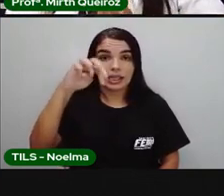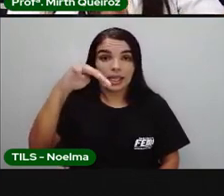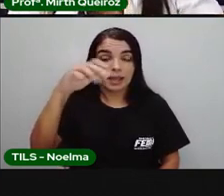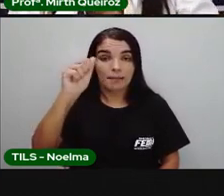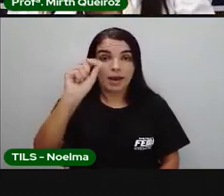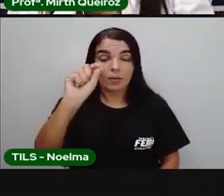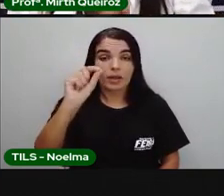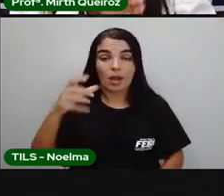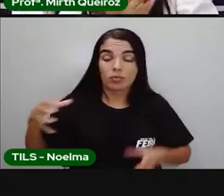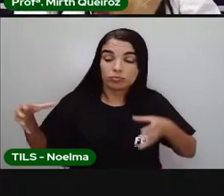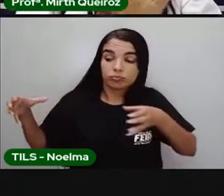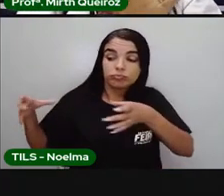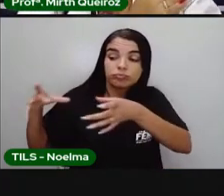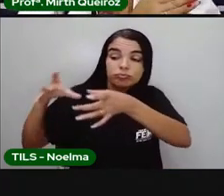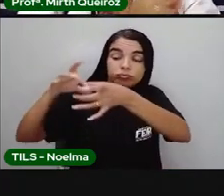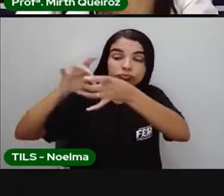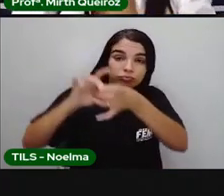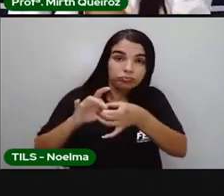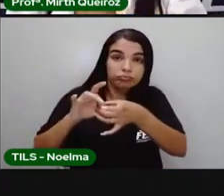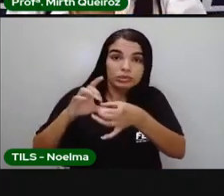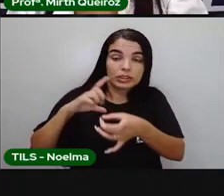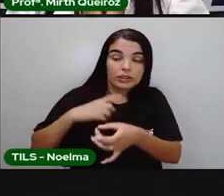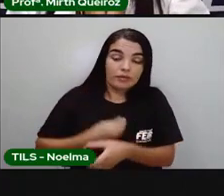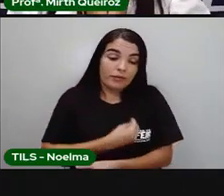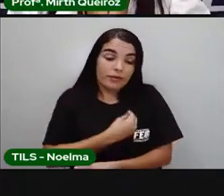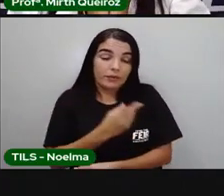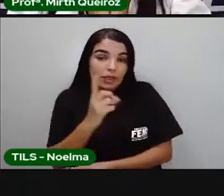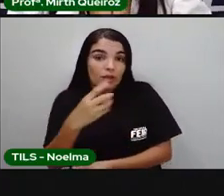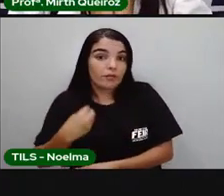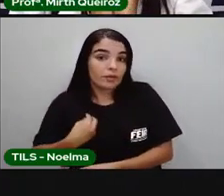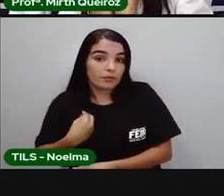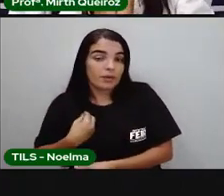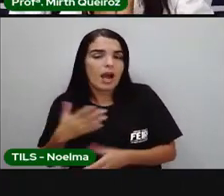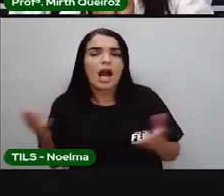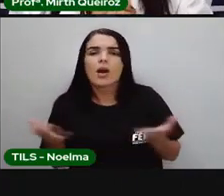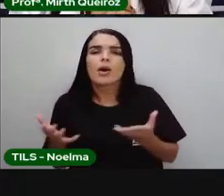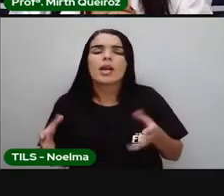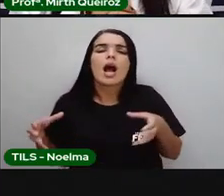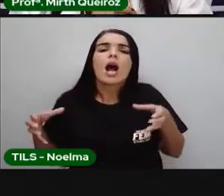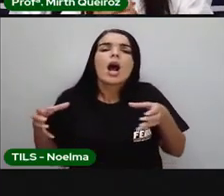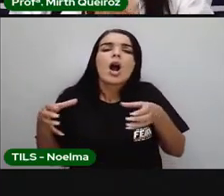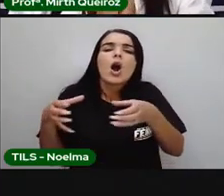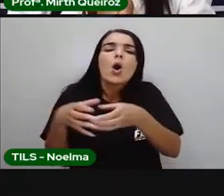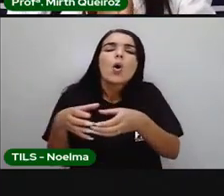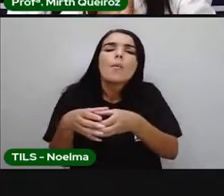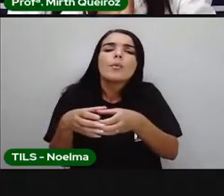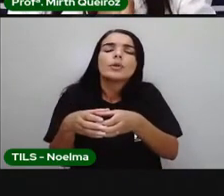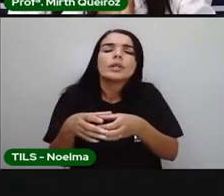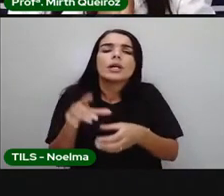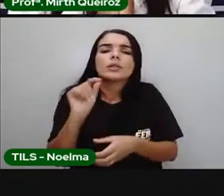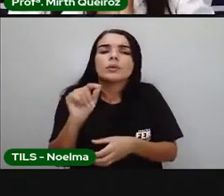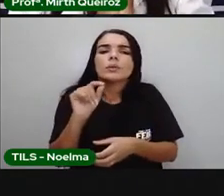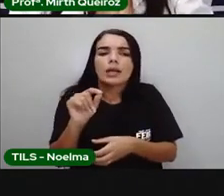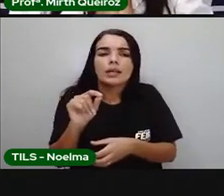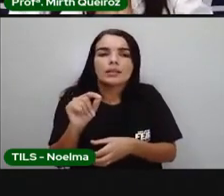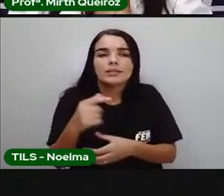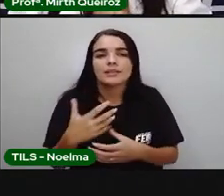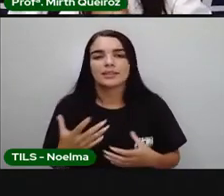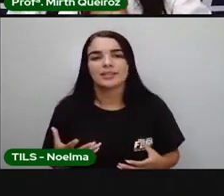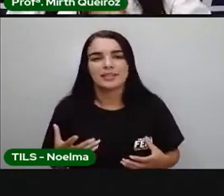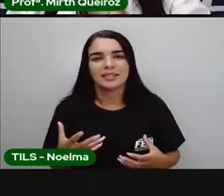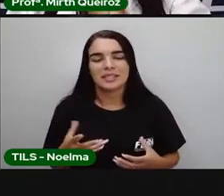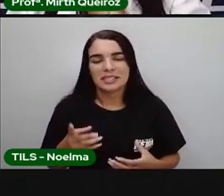entre os seres vivos e não vivos. Comunidade é o conjunto de